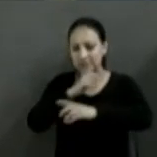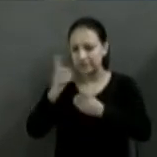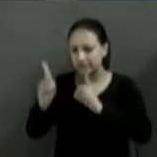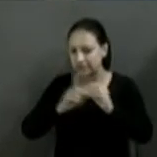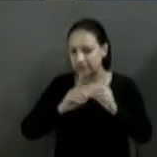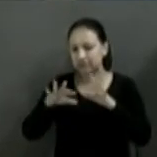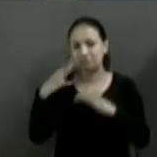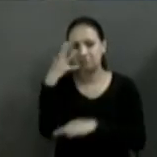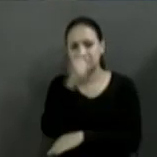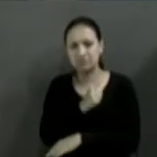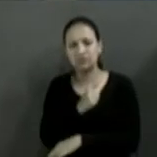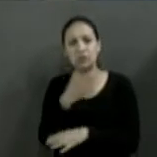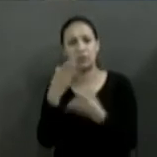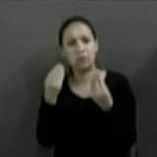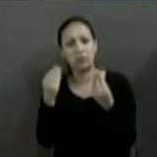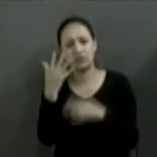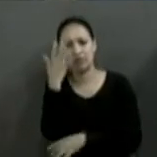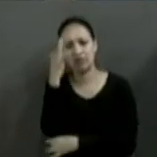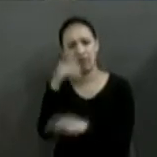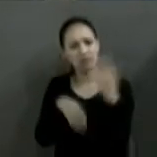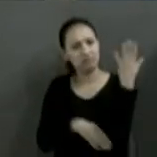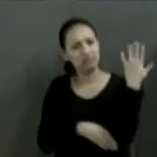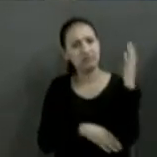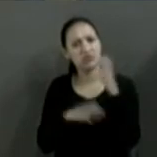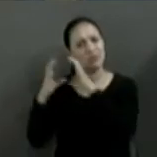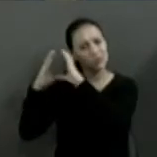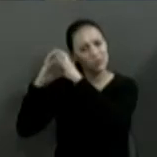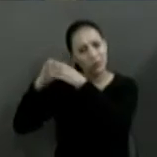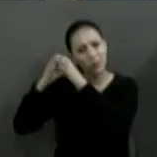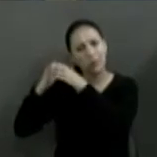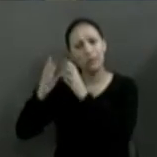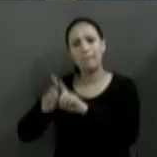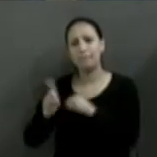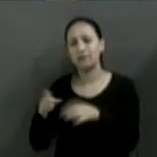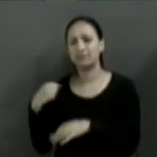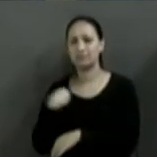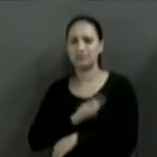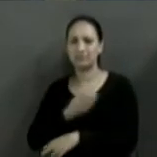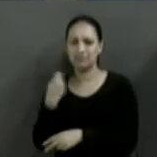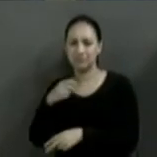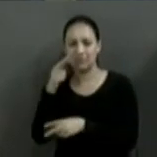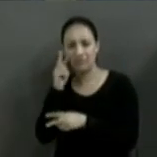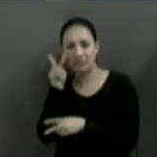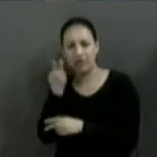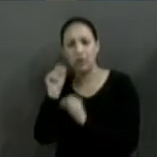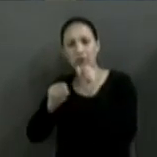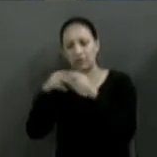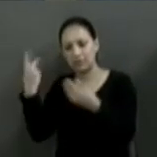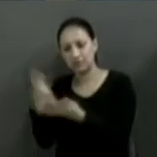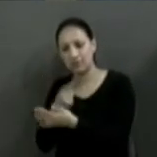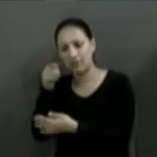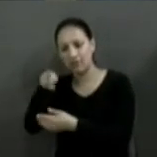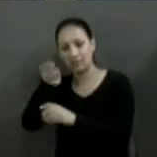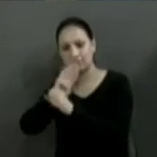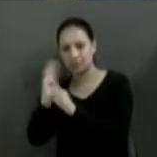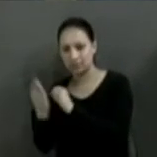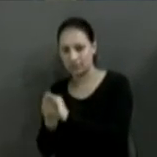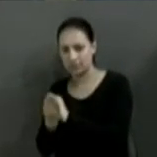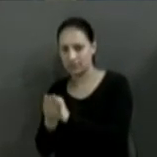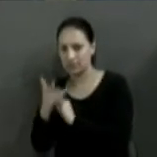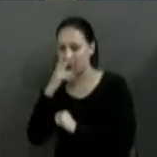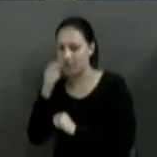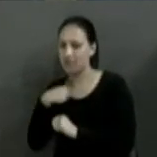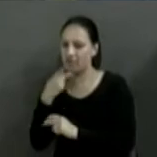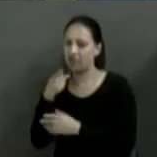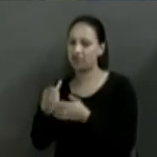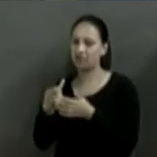de coqueiros, ótimo palmeiras, mas nós precisamos ver a situação dos bairros. Como disse antes, mais de